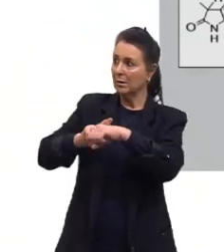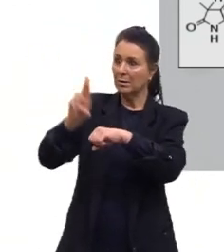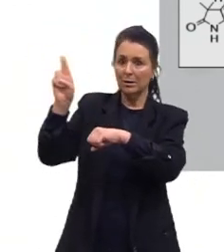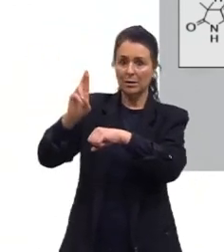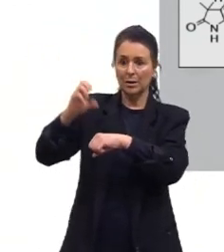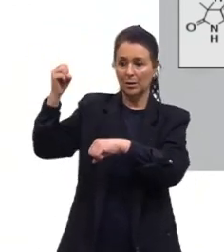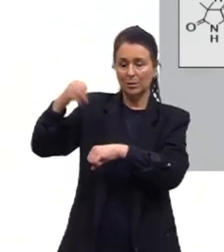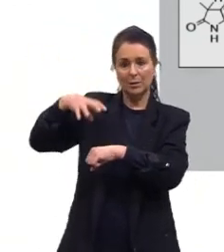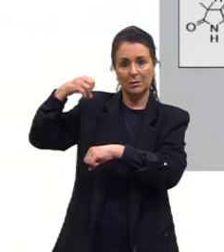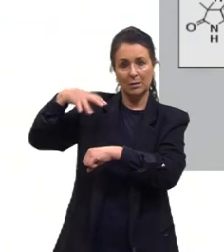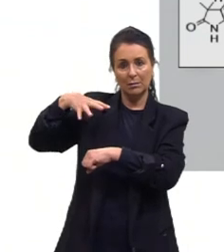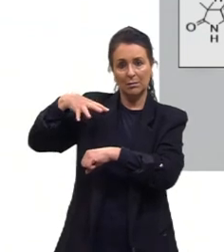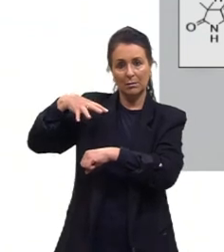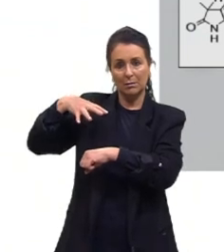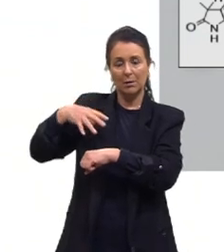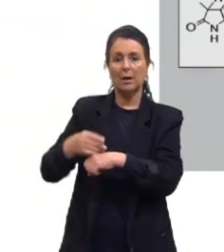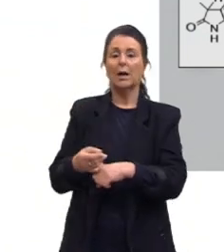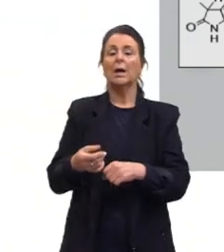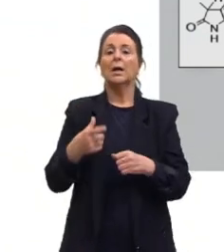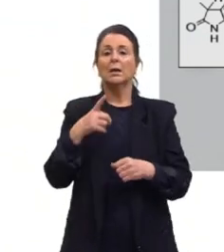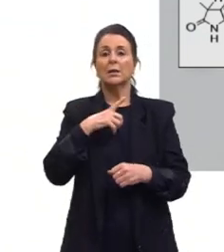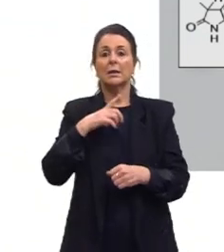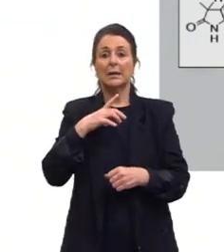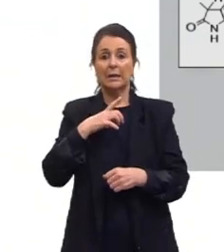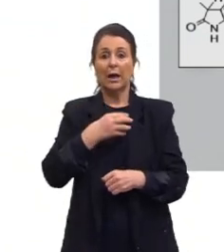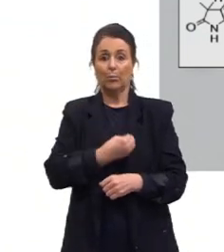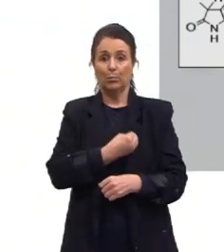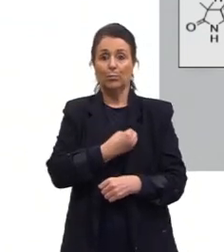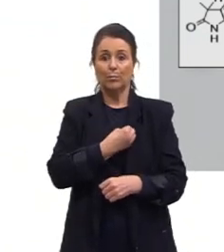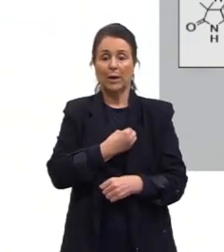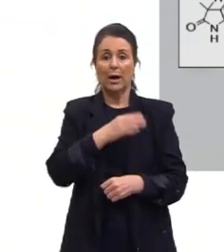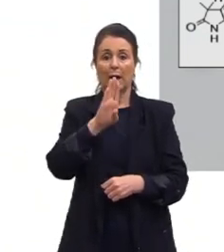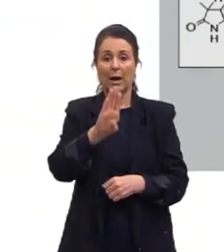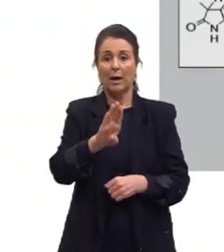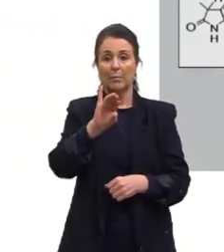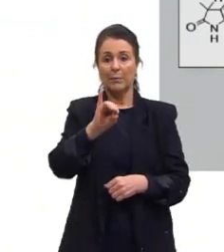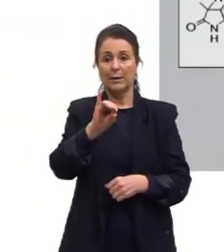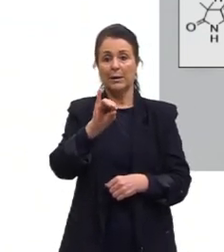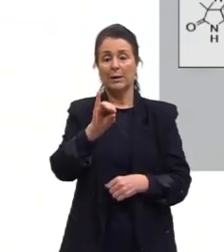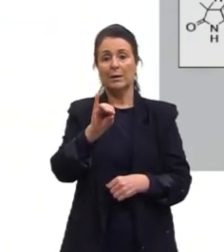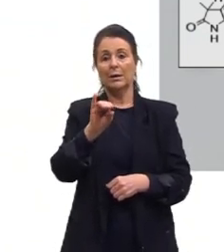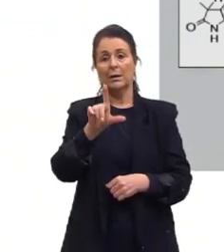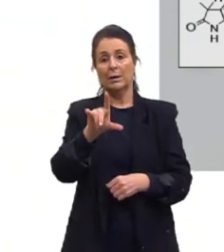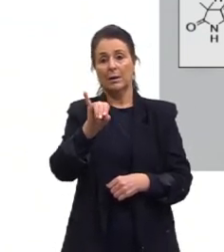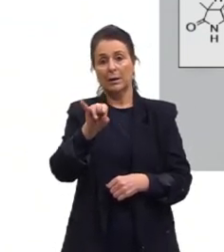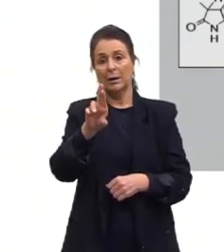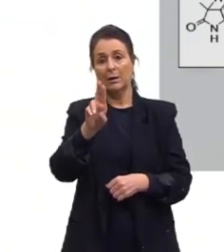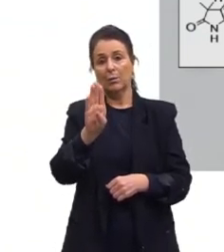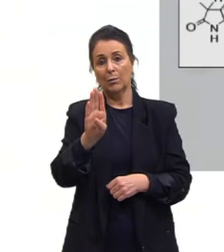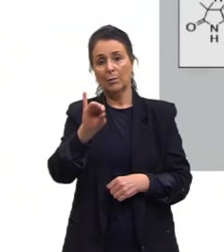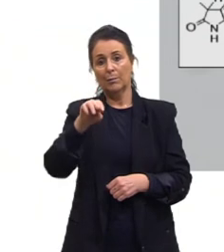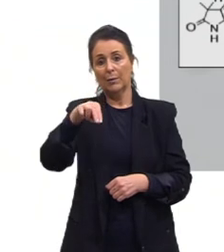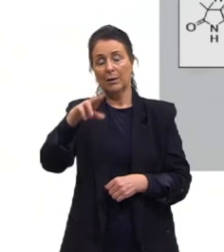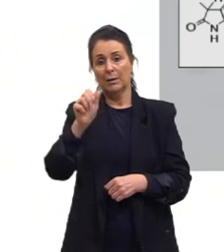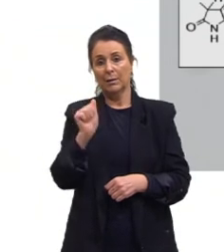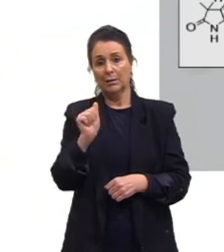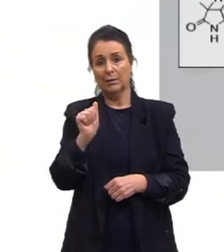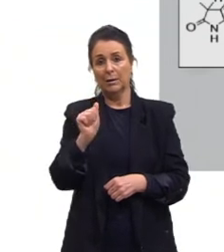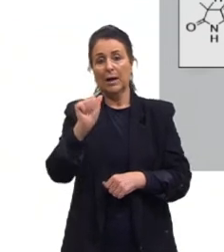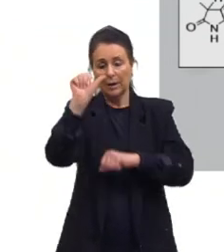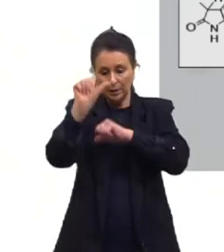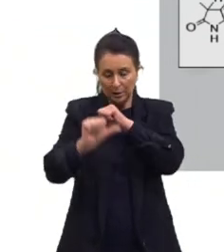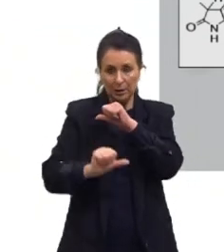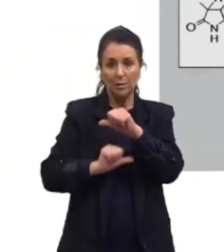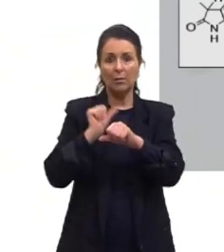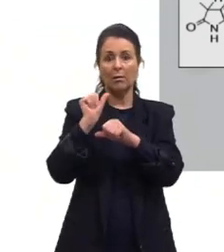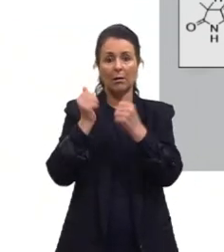luz no bebê. Na presença de luz, a bilirrubina é convertida no seu isômero lumirrubina. Então, já fala